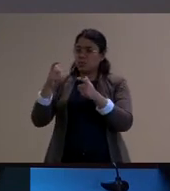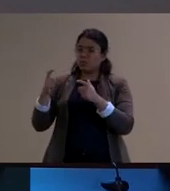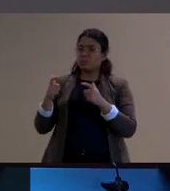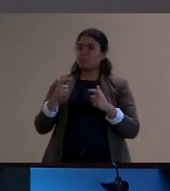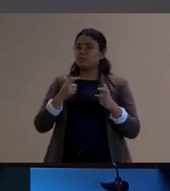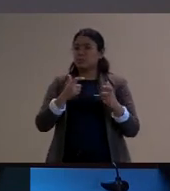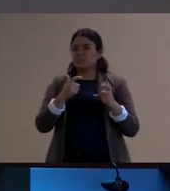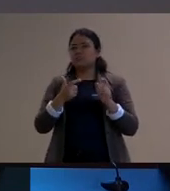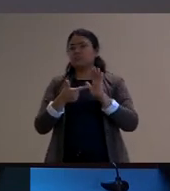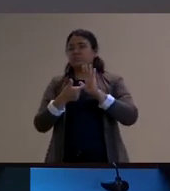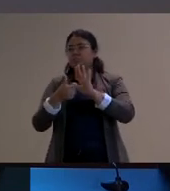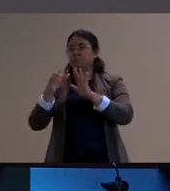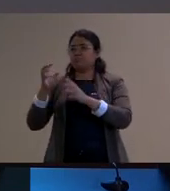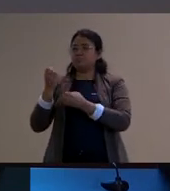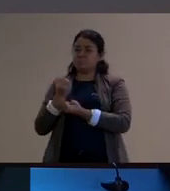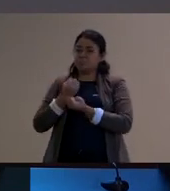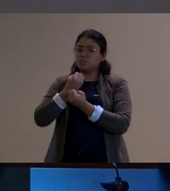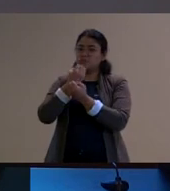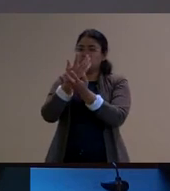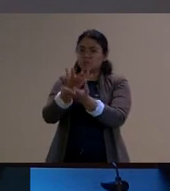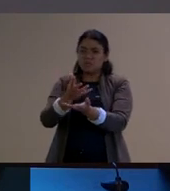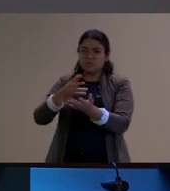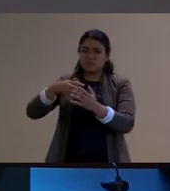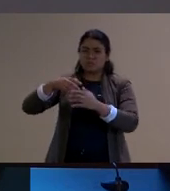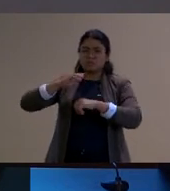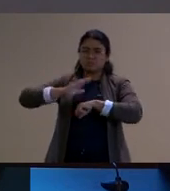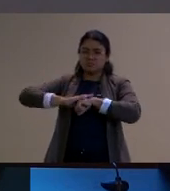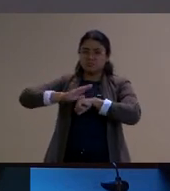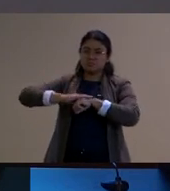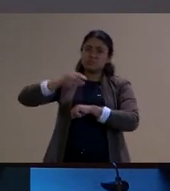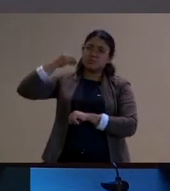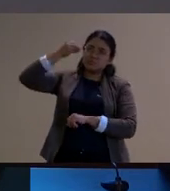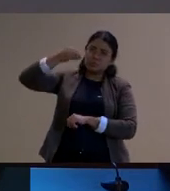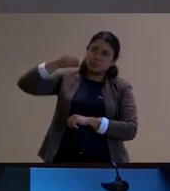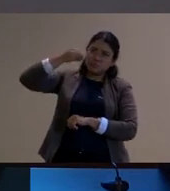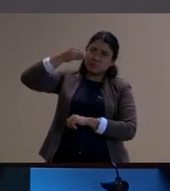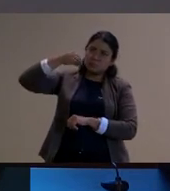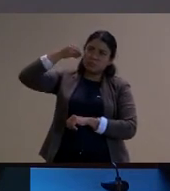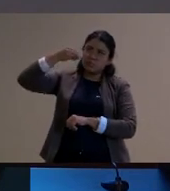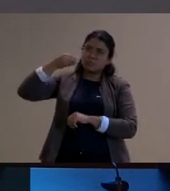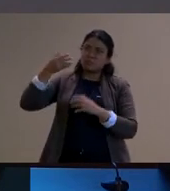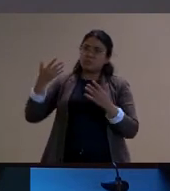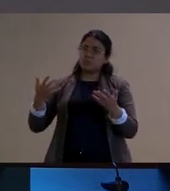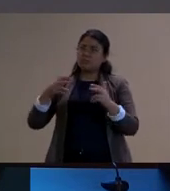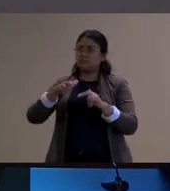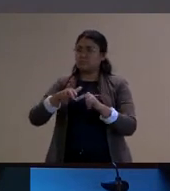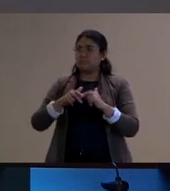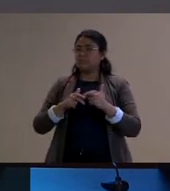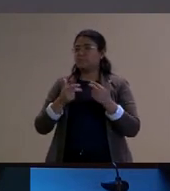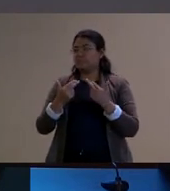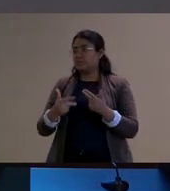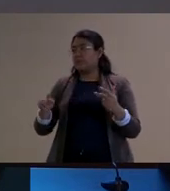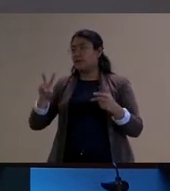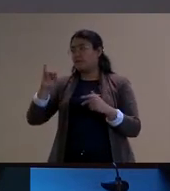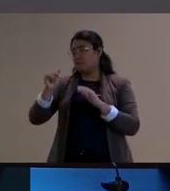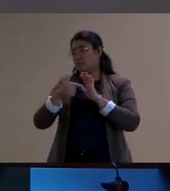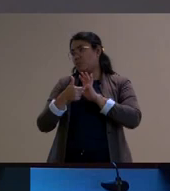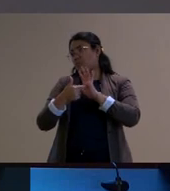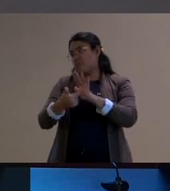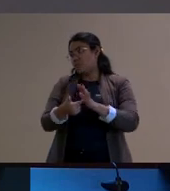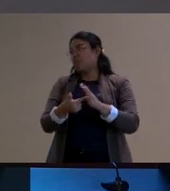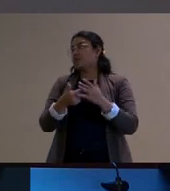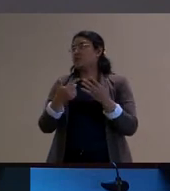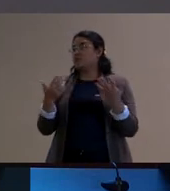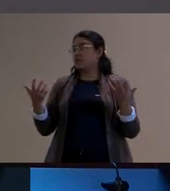insira sua própria experiência então esse é por isso ele vai citar um pouco os contos de